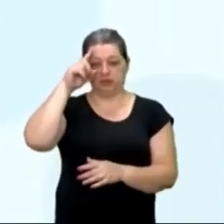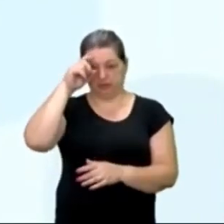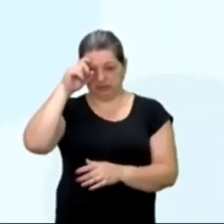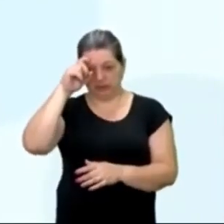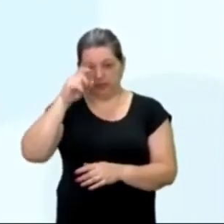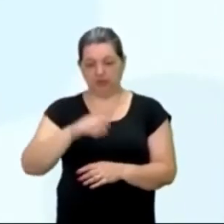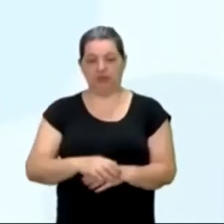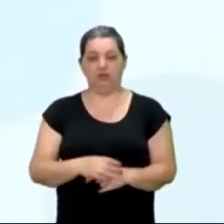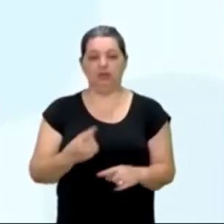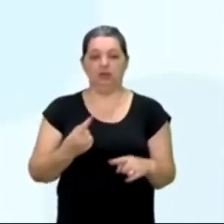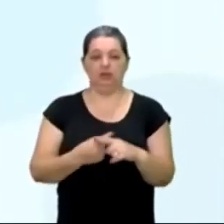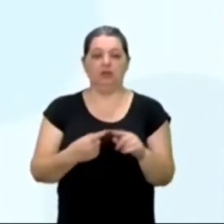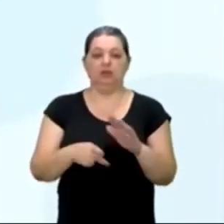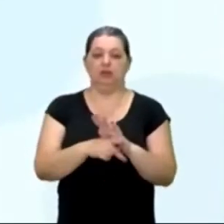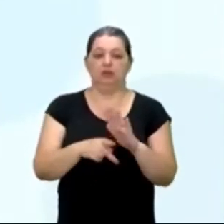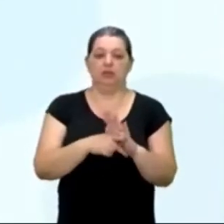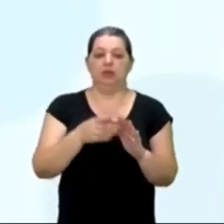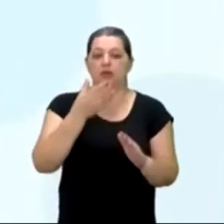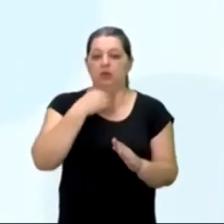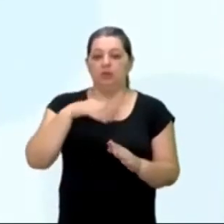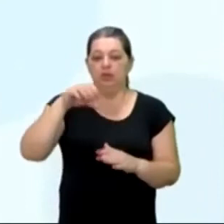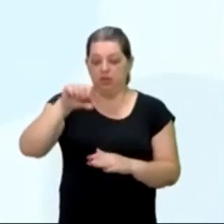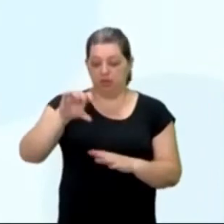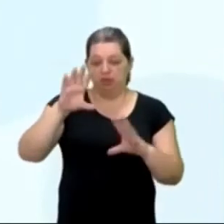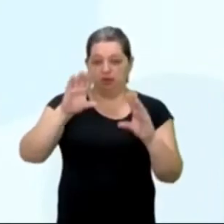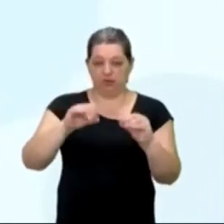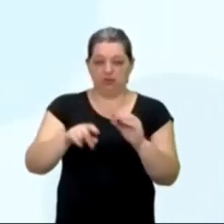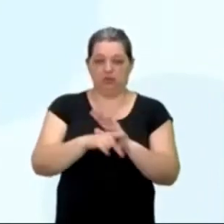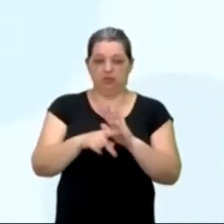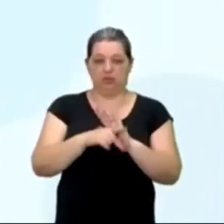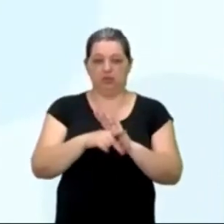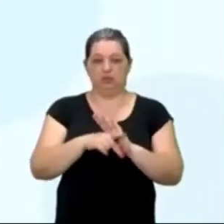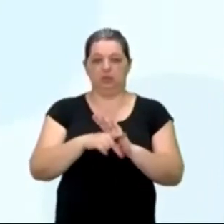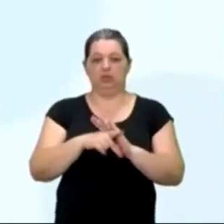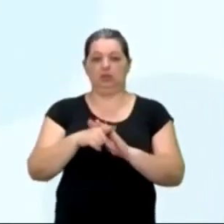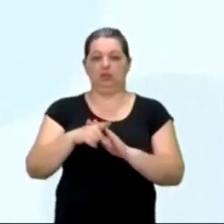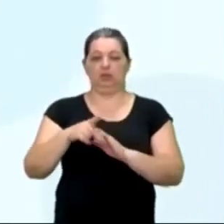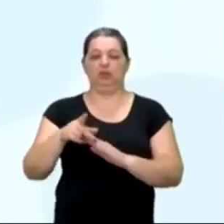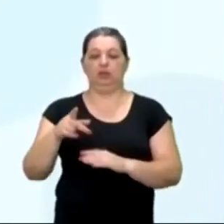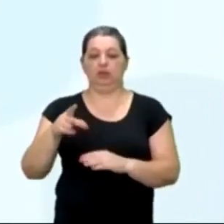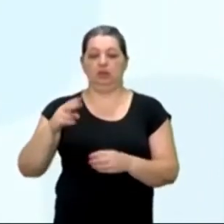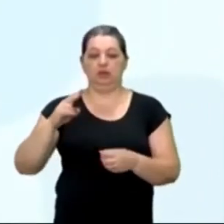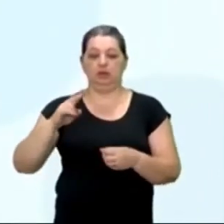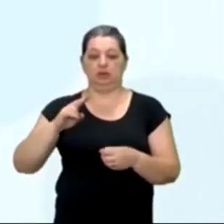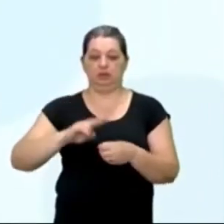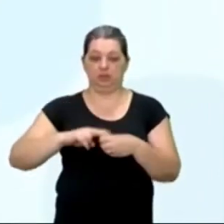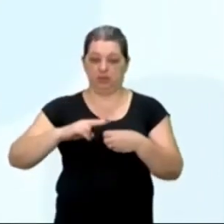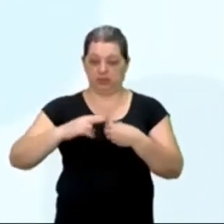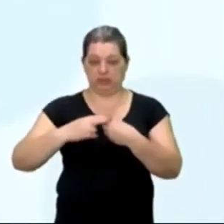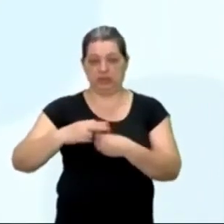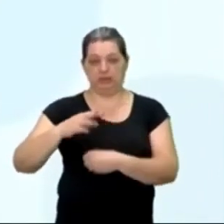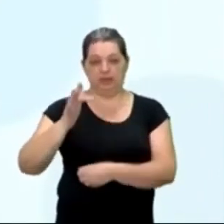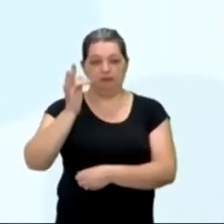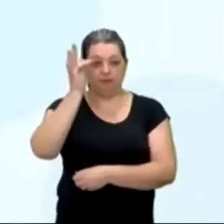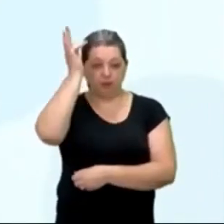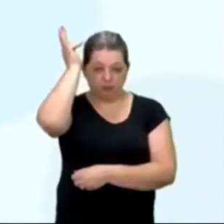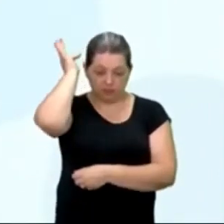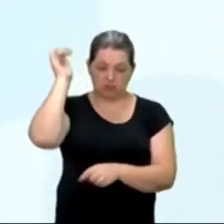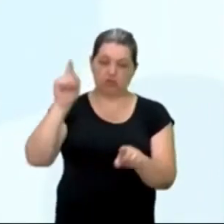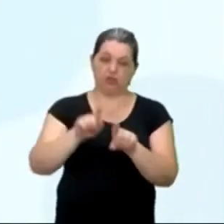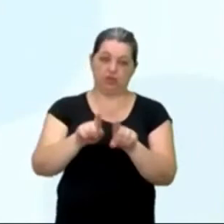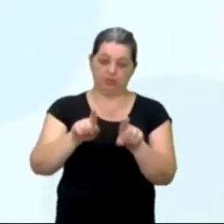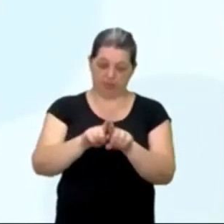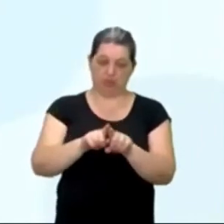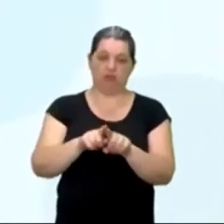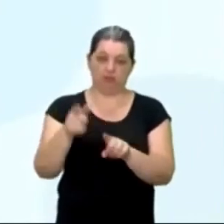Nove Noites de Bernardo de Carvalho, visando a realização da prova da FUVEST Unicamp. Essas obras são leitura obrigatória para a realização desses